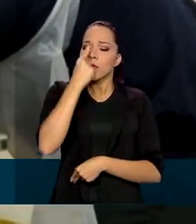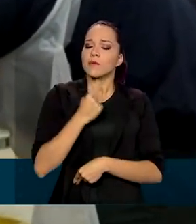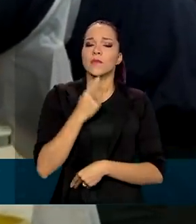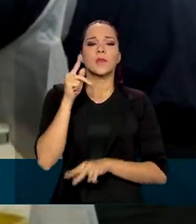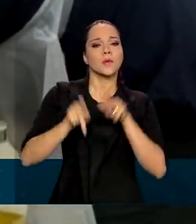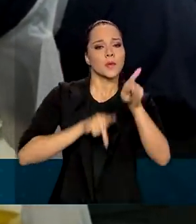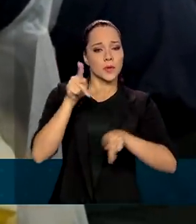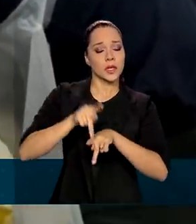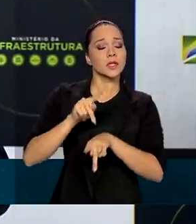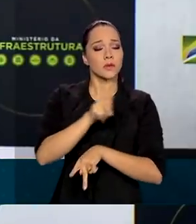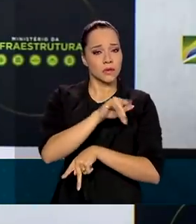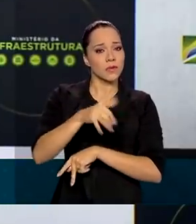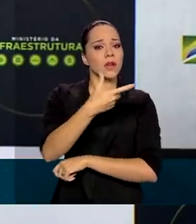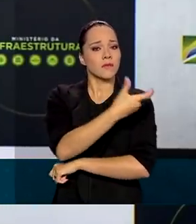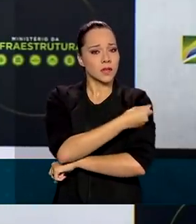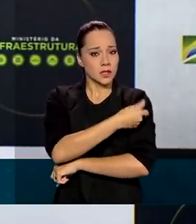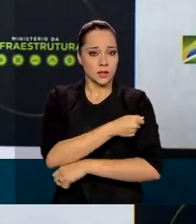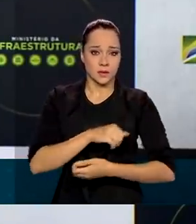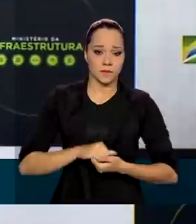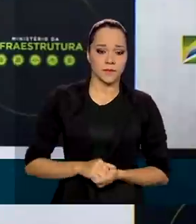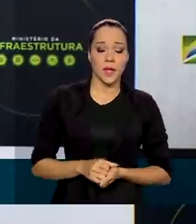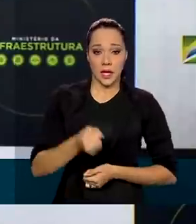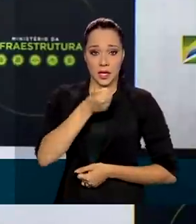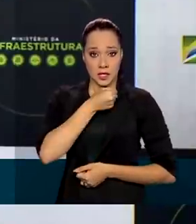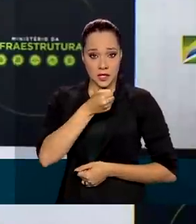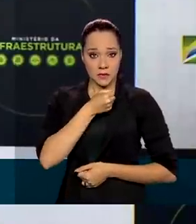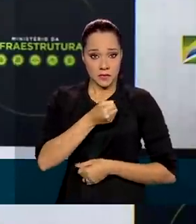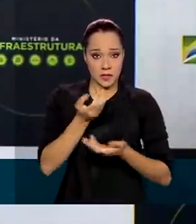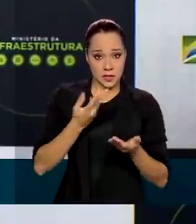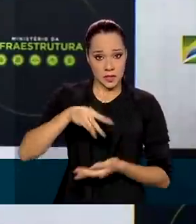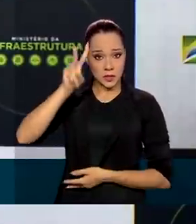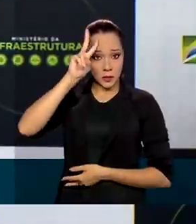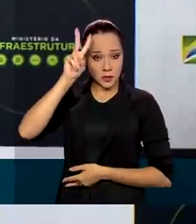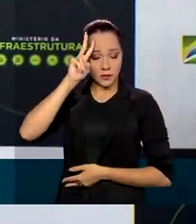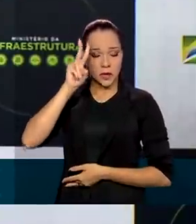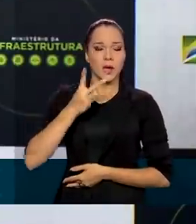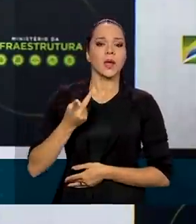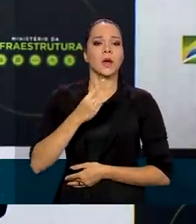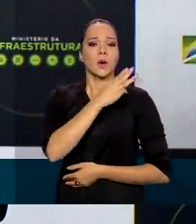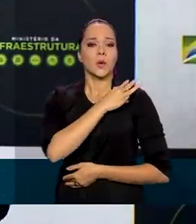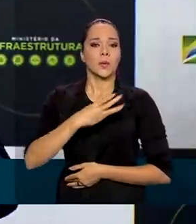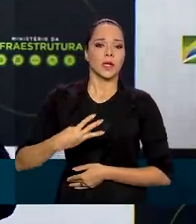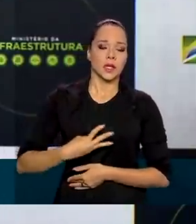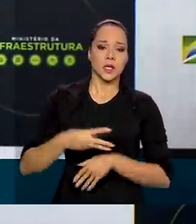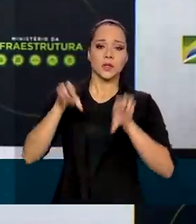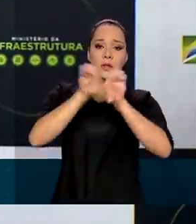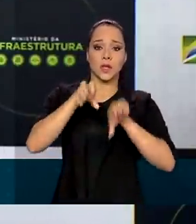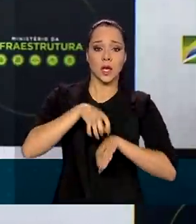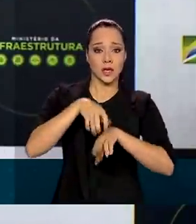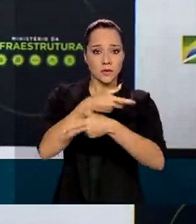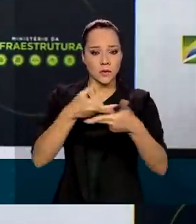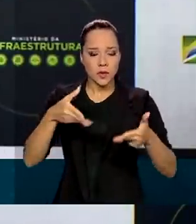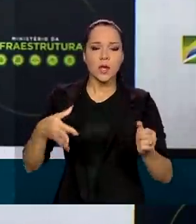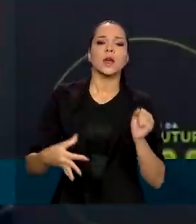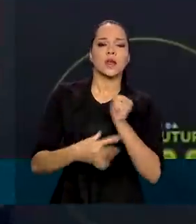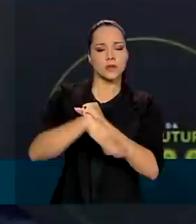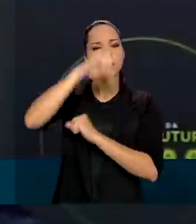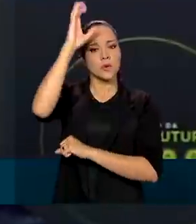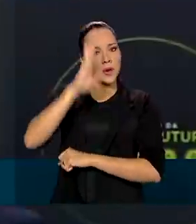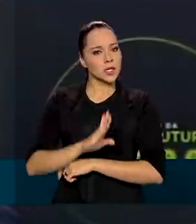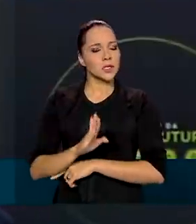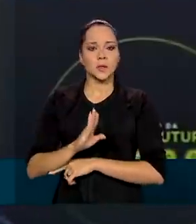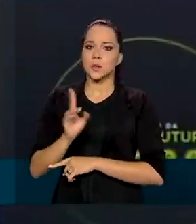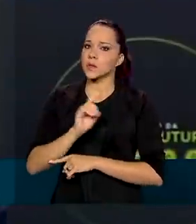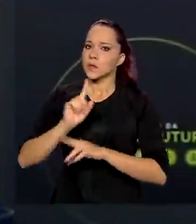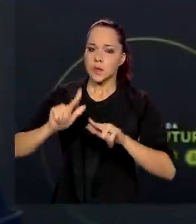população vacinada. Em entrevista coletiva nesta segunda-feira, o ministro da Infraestrutura garantiu que o Brasil não